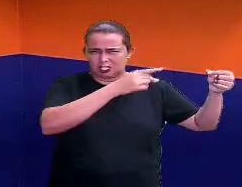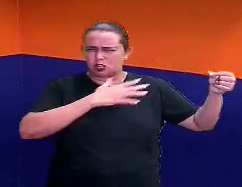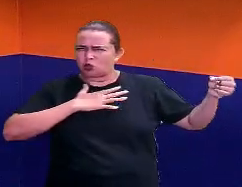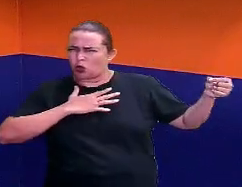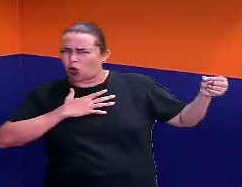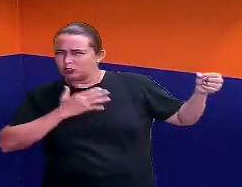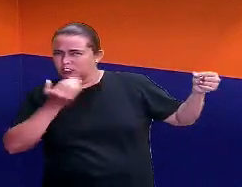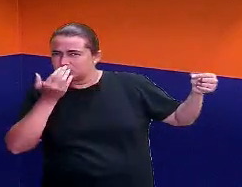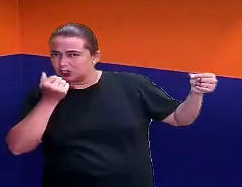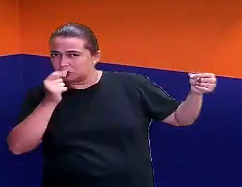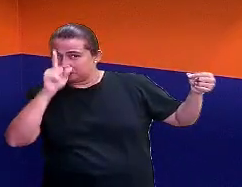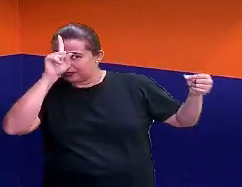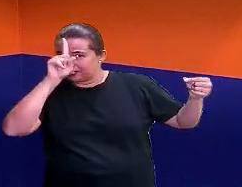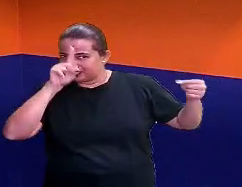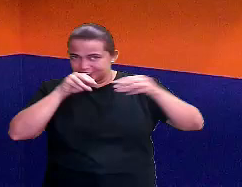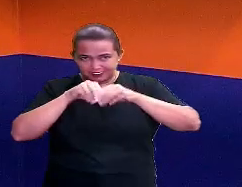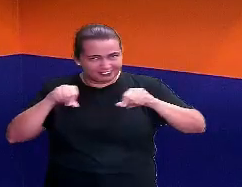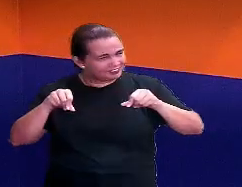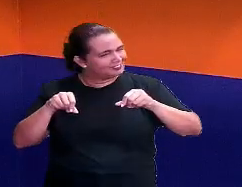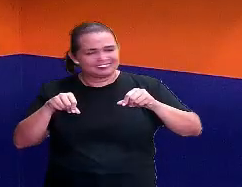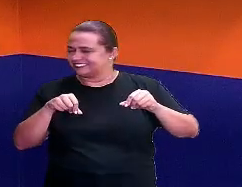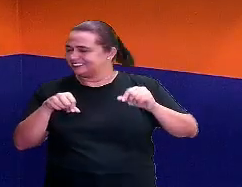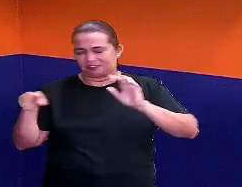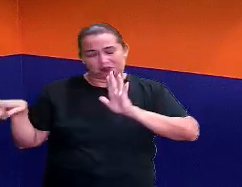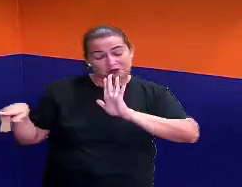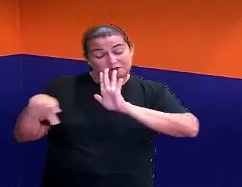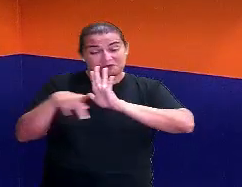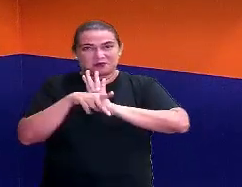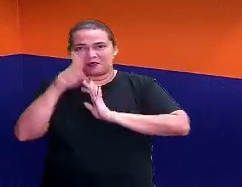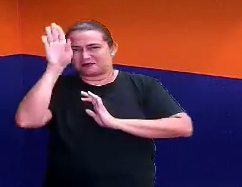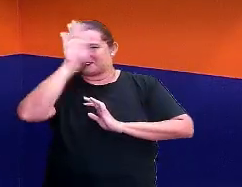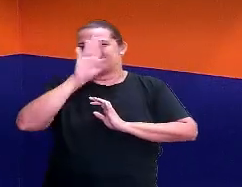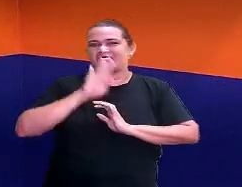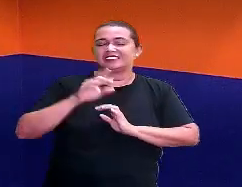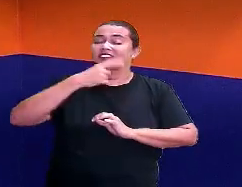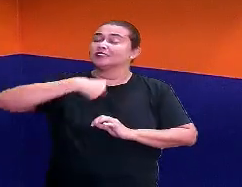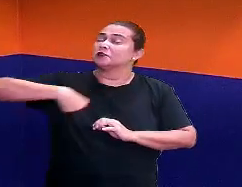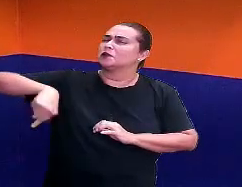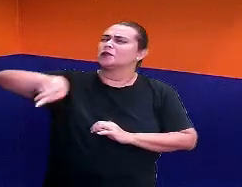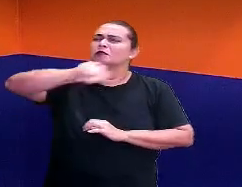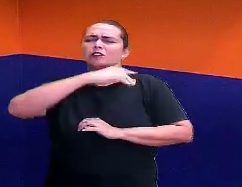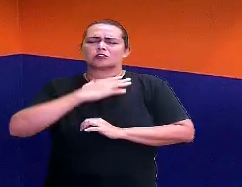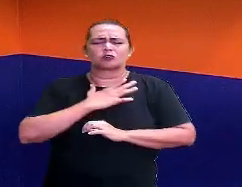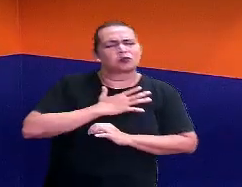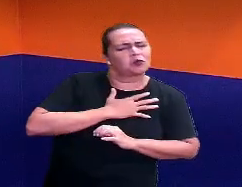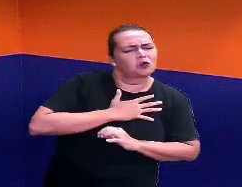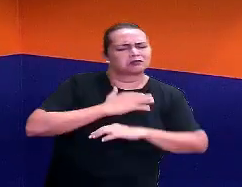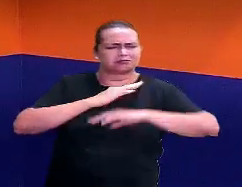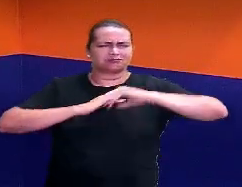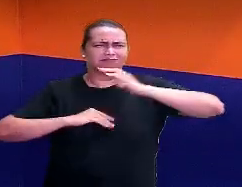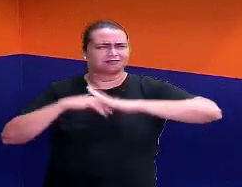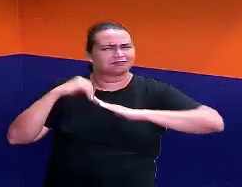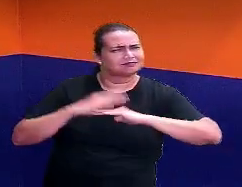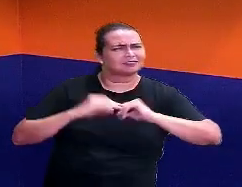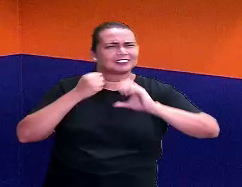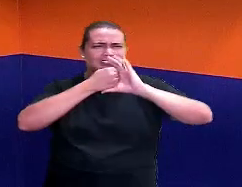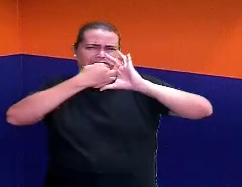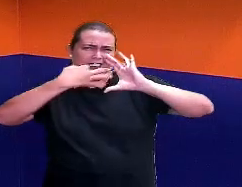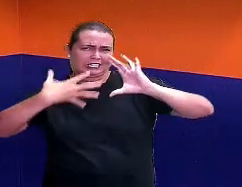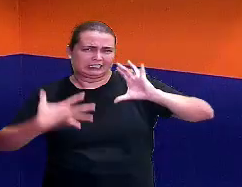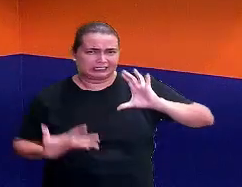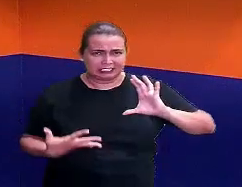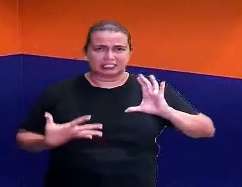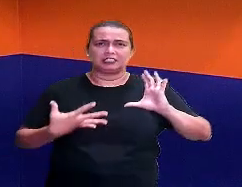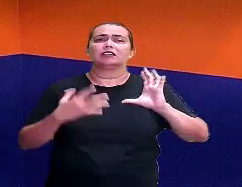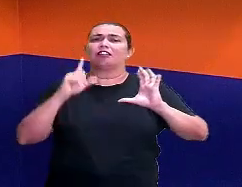brasileiro, principalmente de nordestino. Então, nossos gostos, nossas habilidades, nossas características, tudo indicam e falam